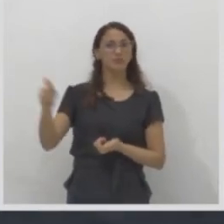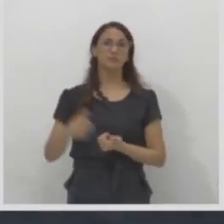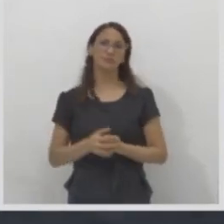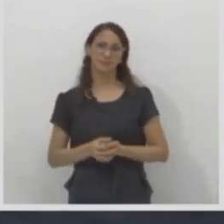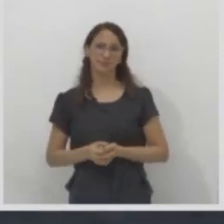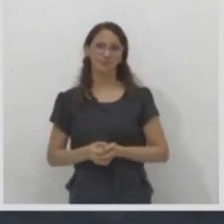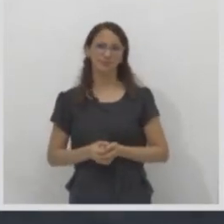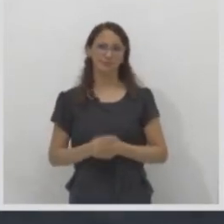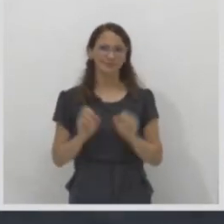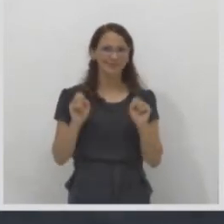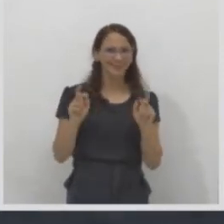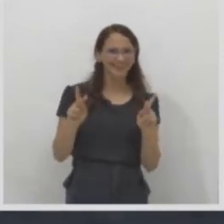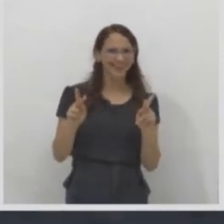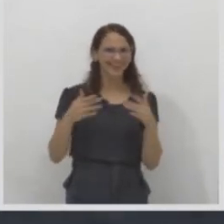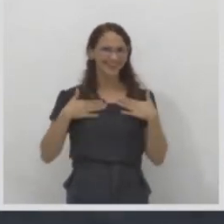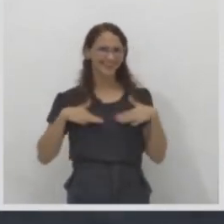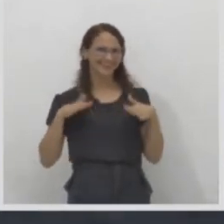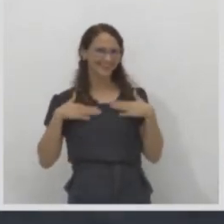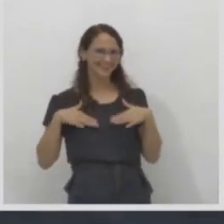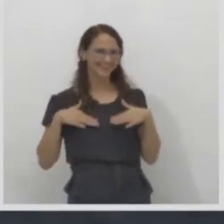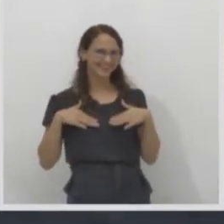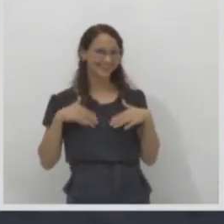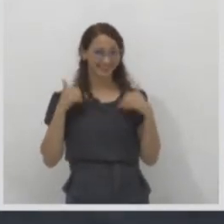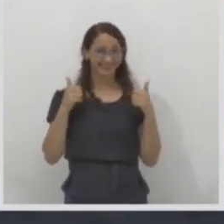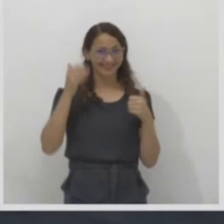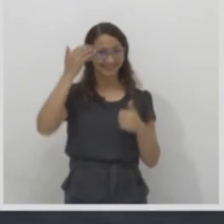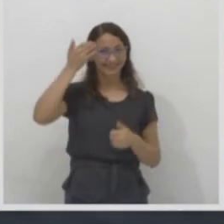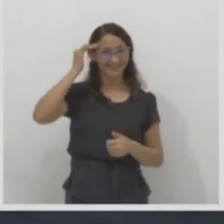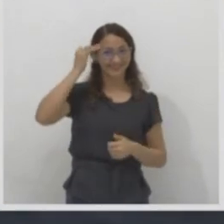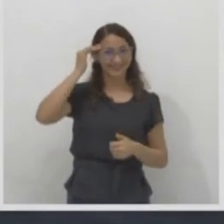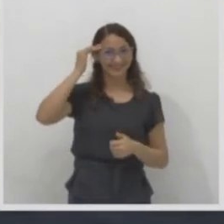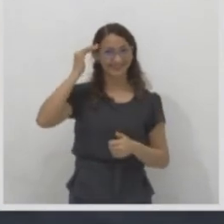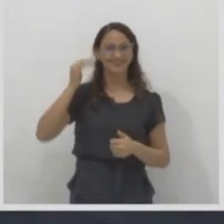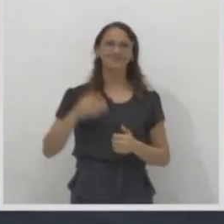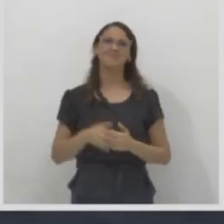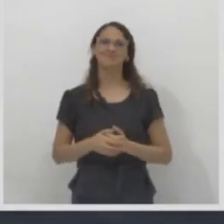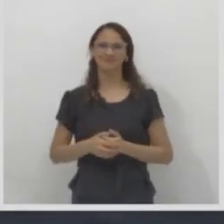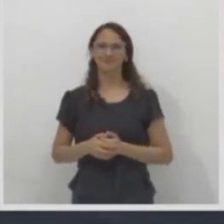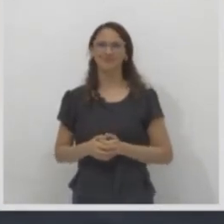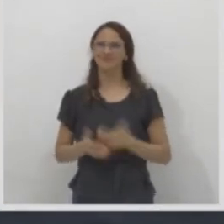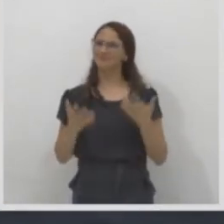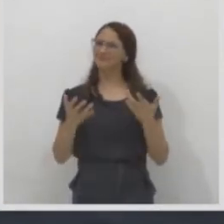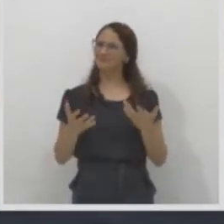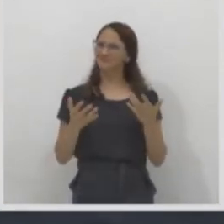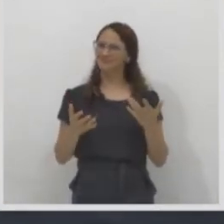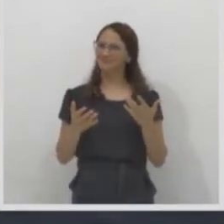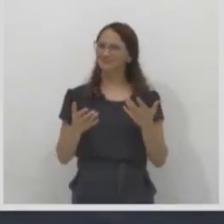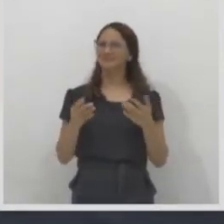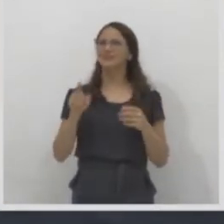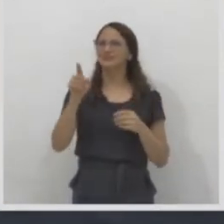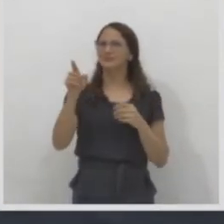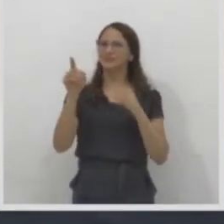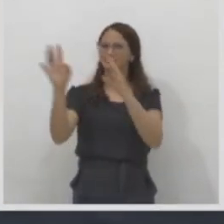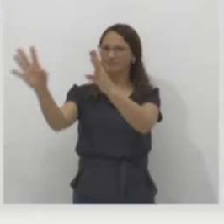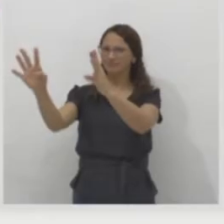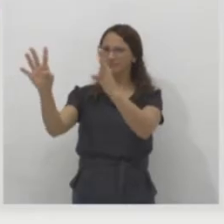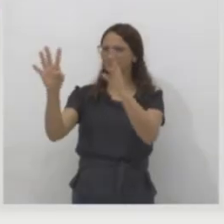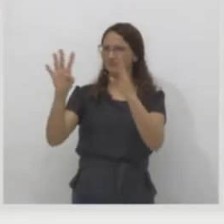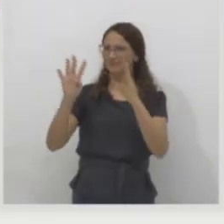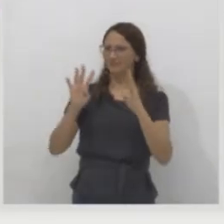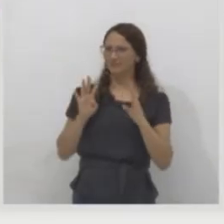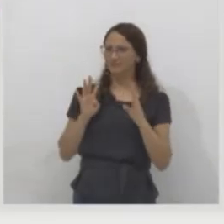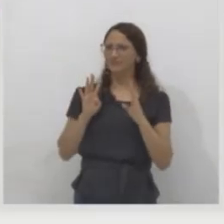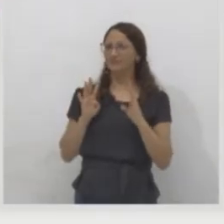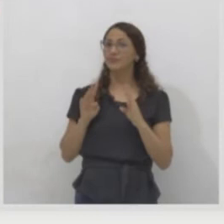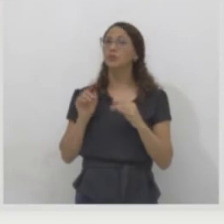aluno? Tudo tranquilo? Entenderam isso? Aqui, eu queria chamar a atenção de vocês